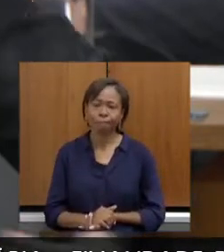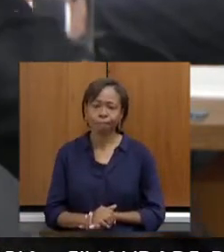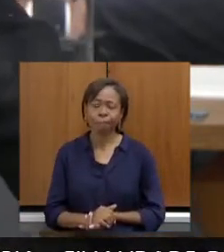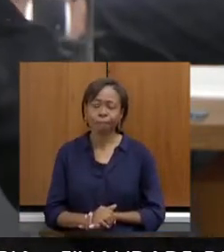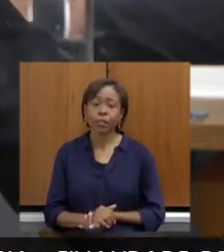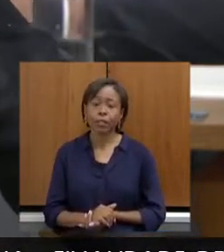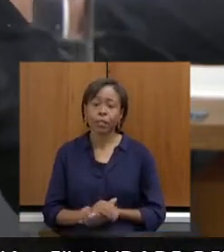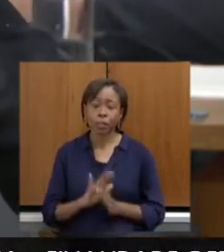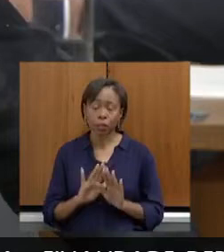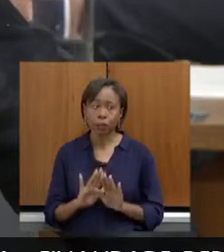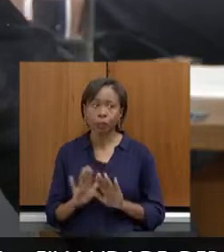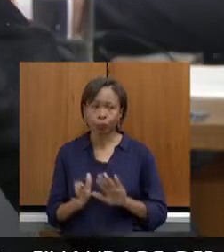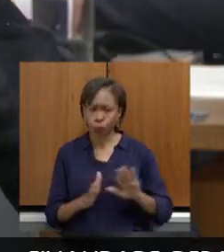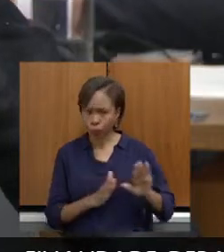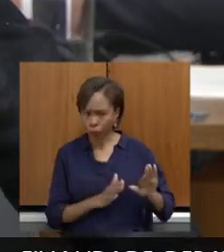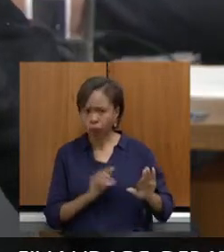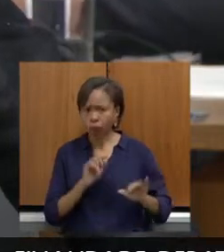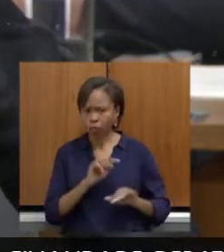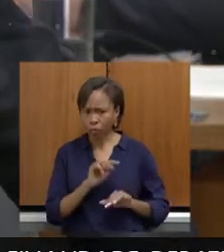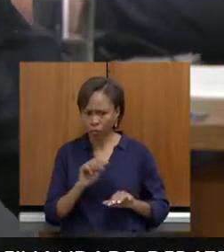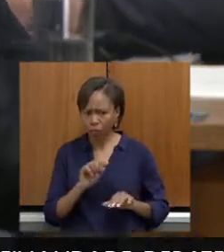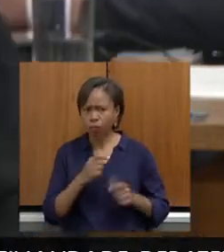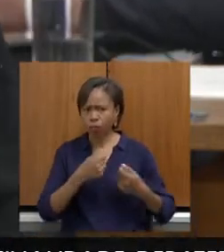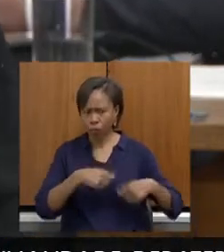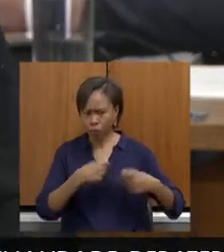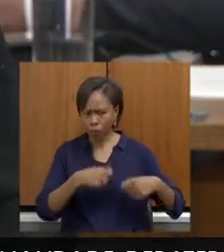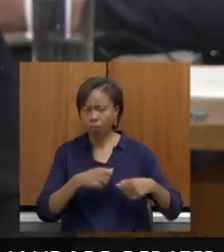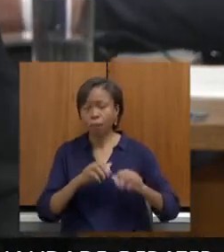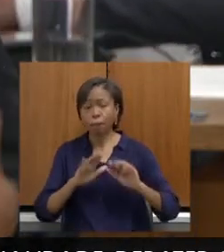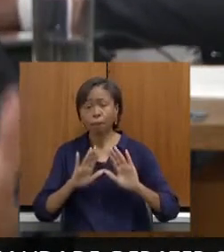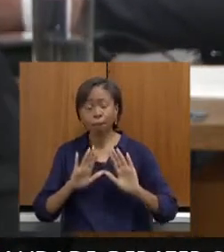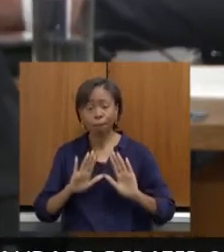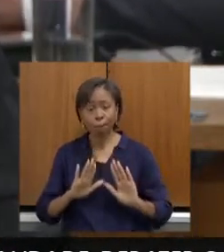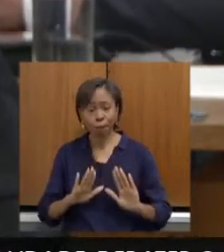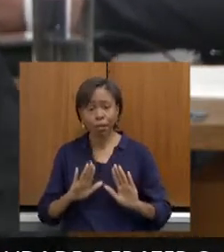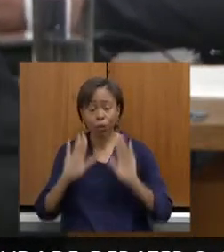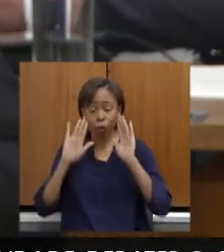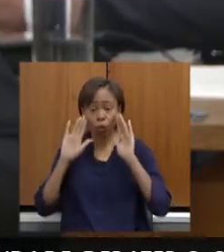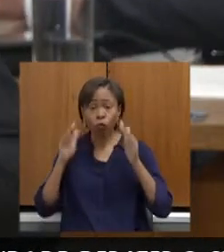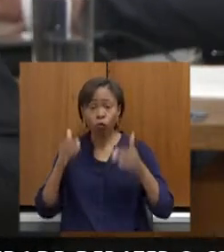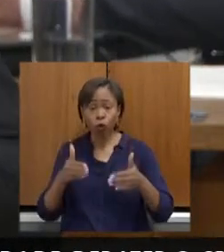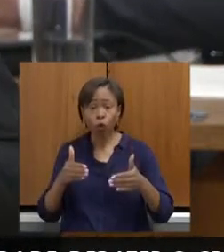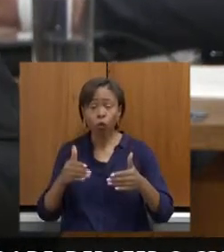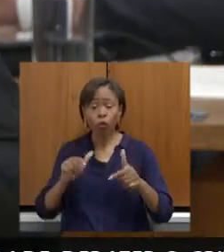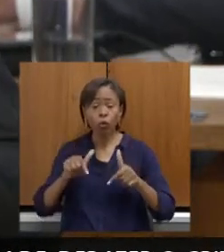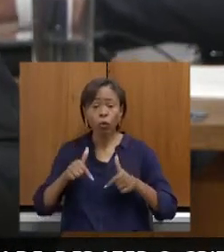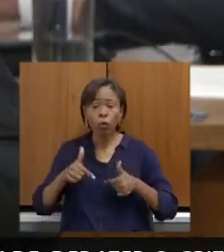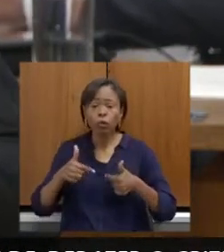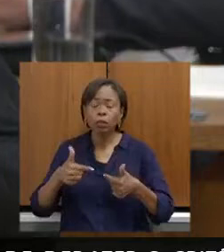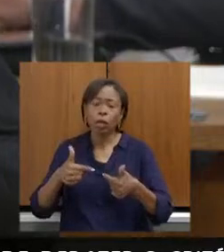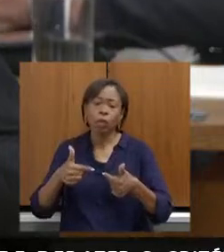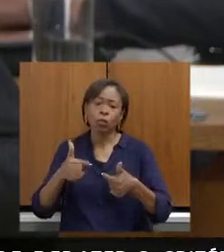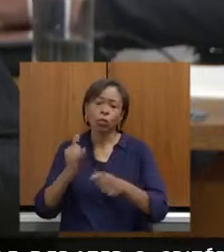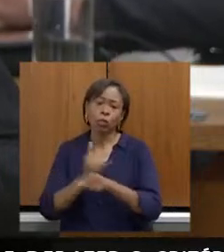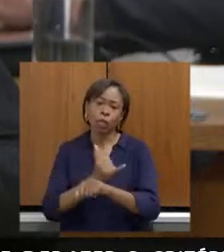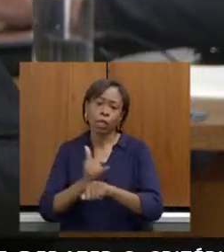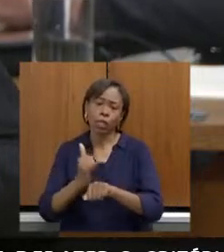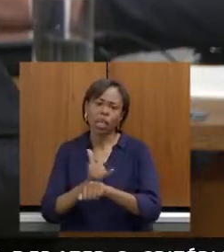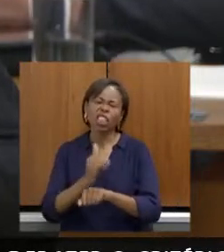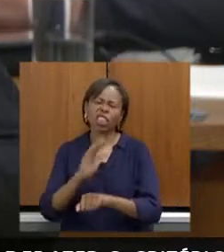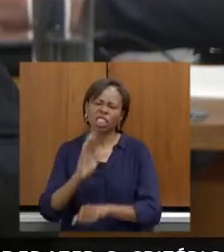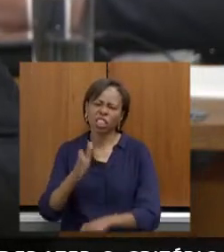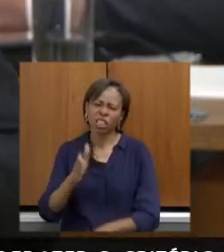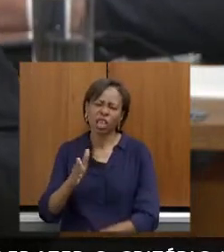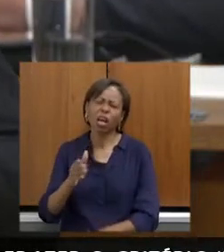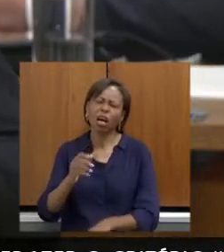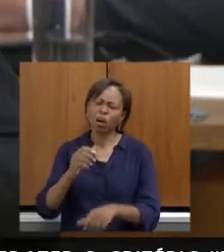colocando de lado essa questão que ela é necessária também, mas, focando na operacionalização do mecanismo, a gente já tem muitas oportunidades